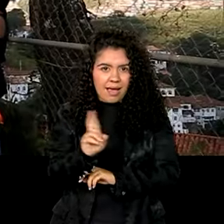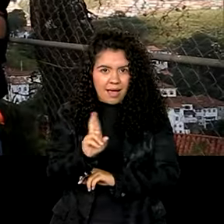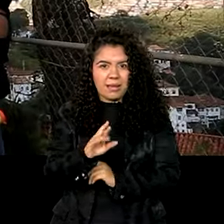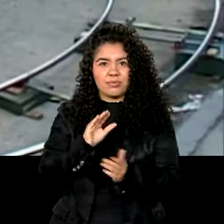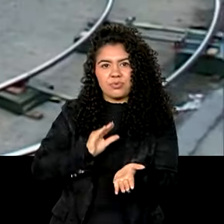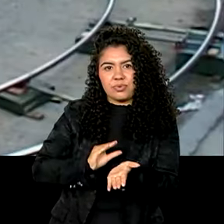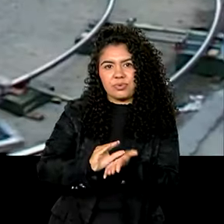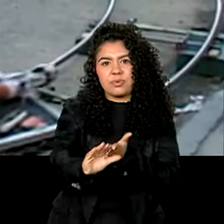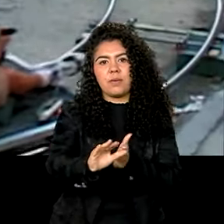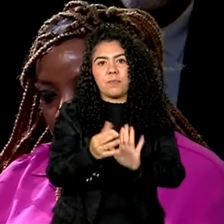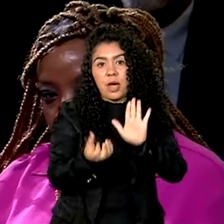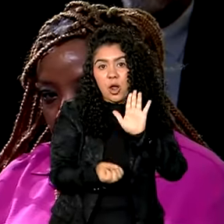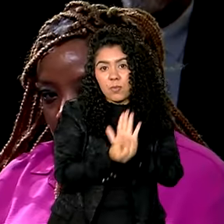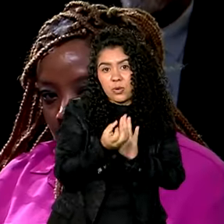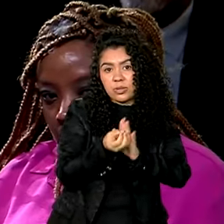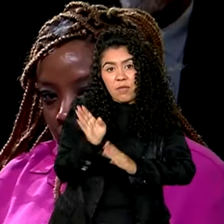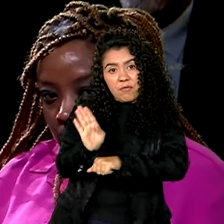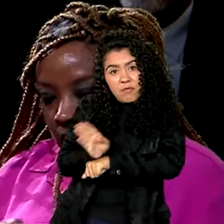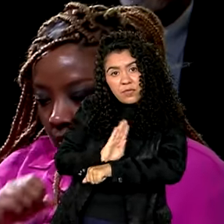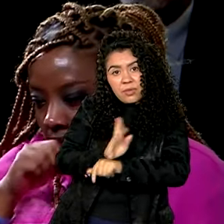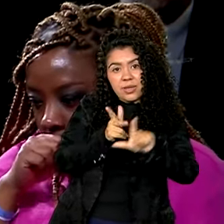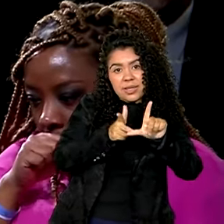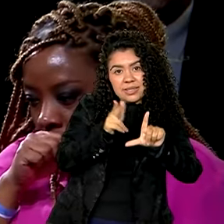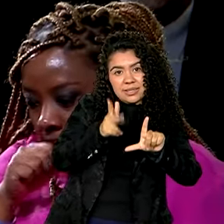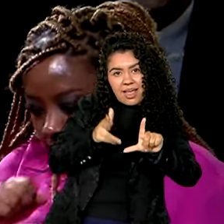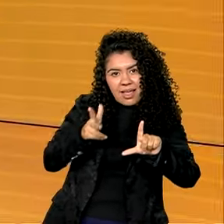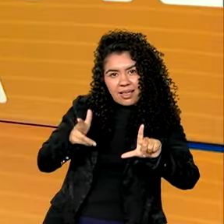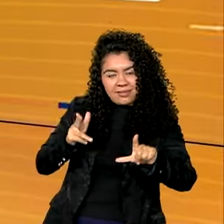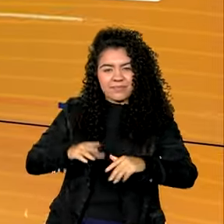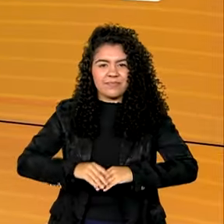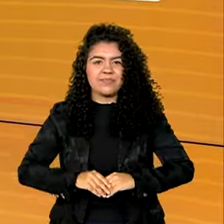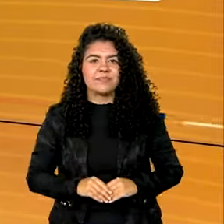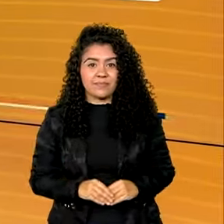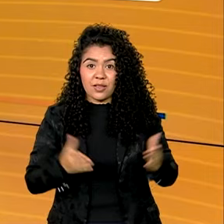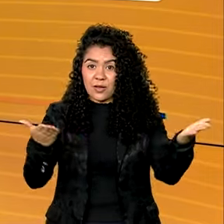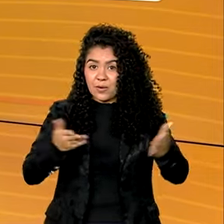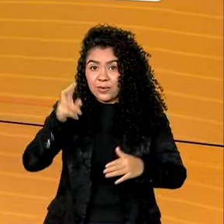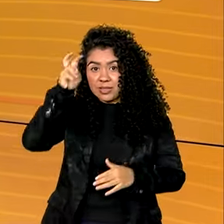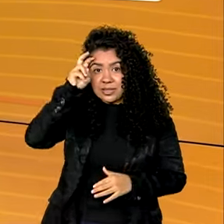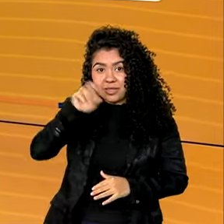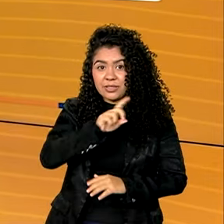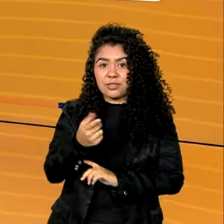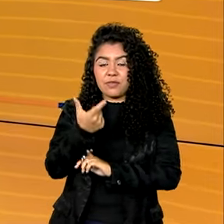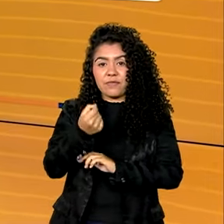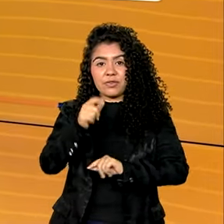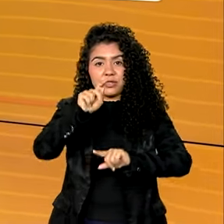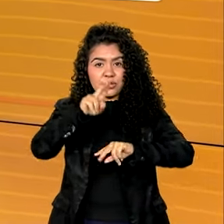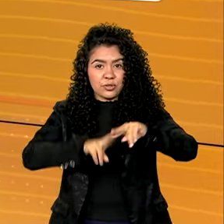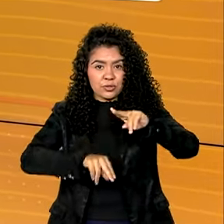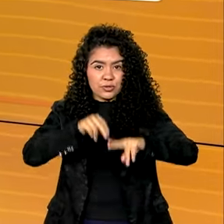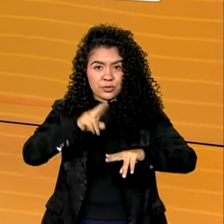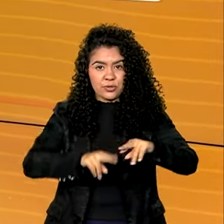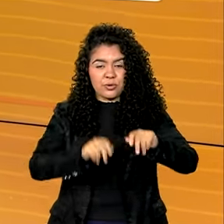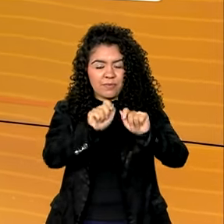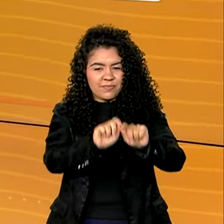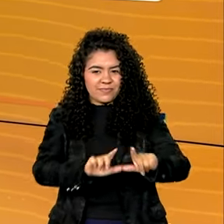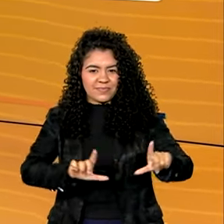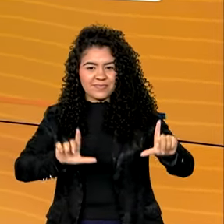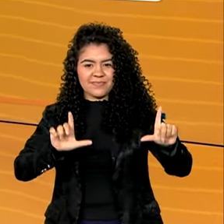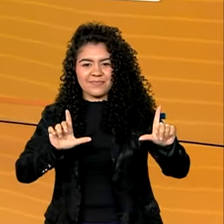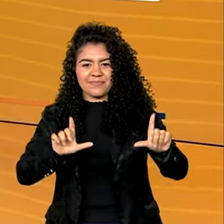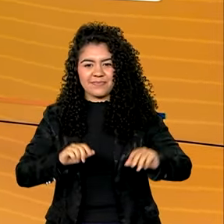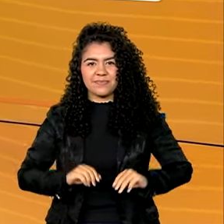vão ser destinados à produção de filmes e séries. Quinta-feira, 20 de junho. O Brasil em Dia